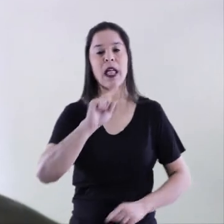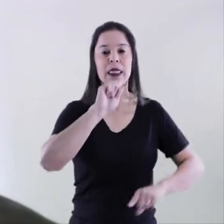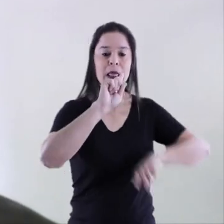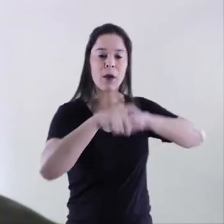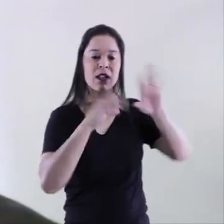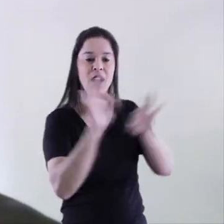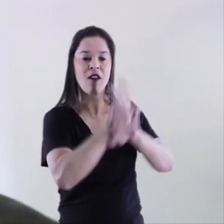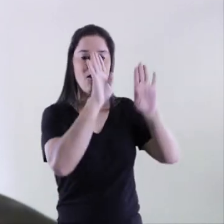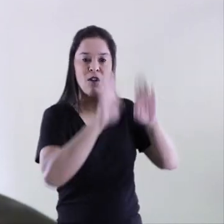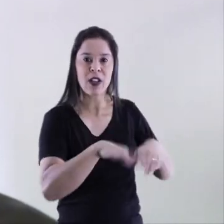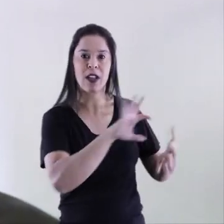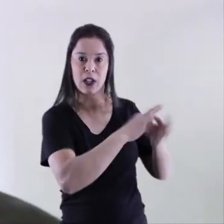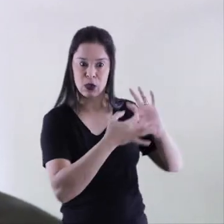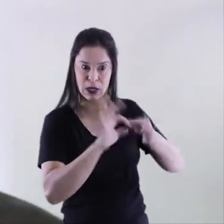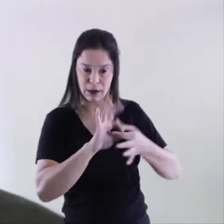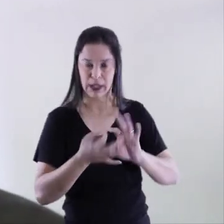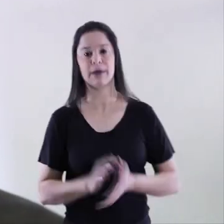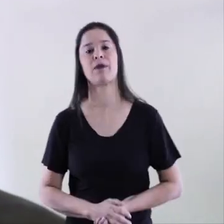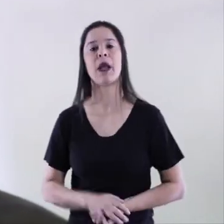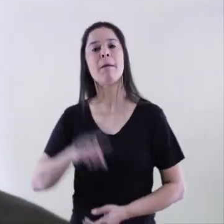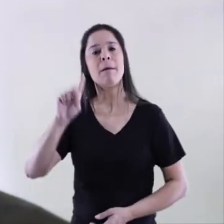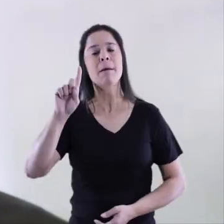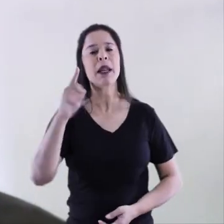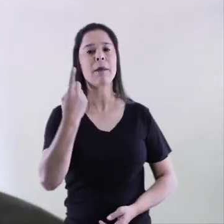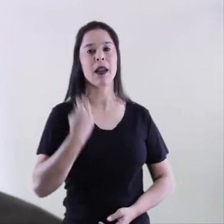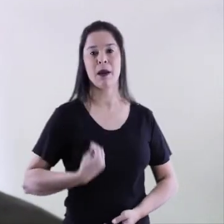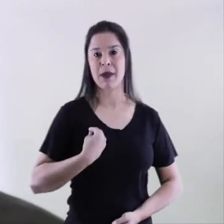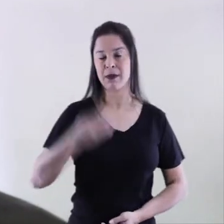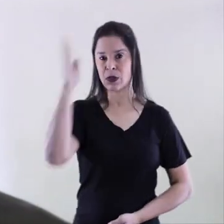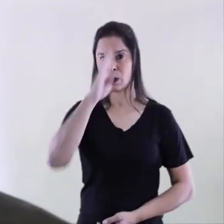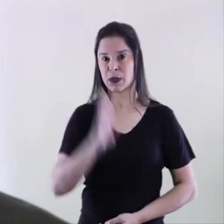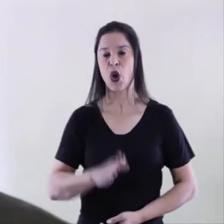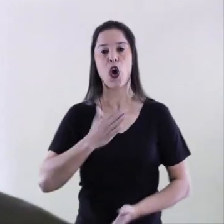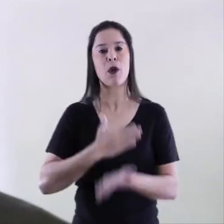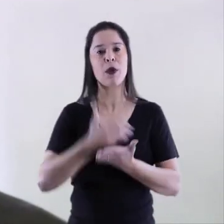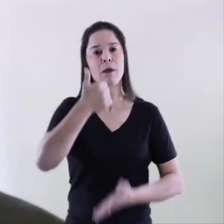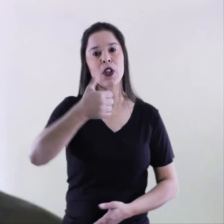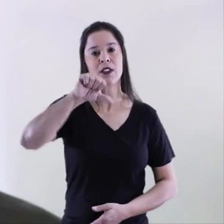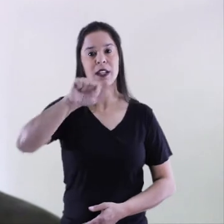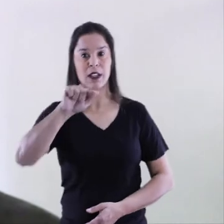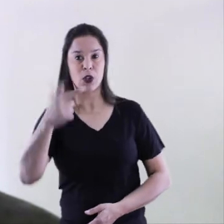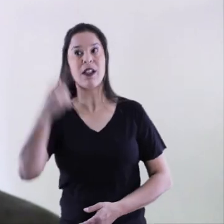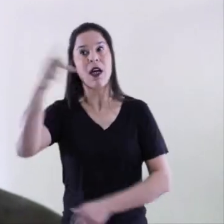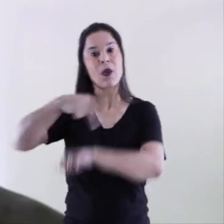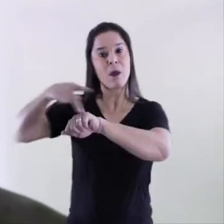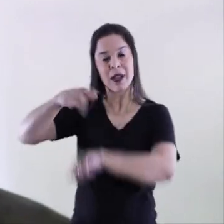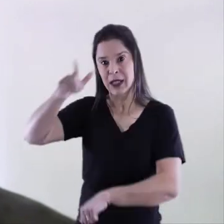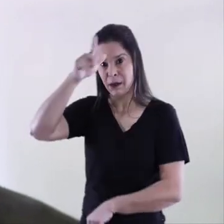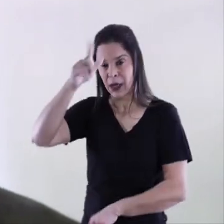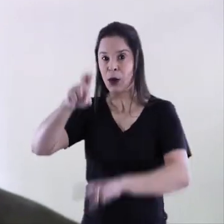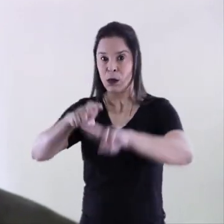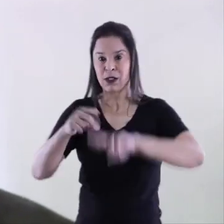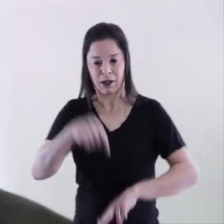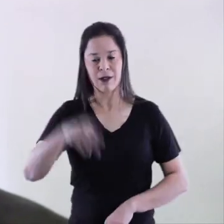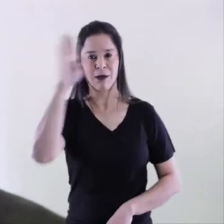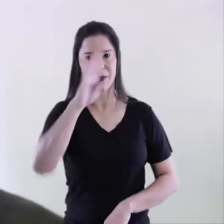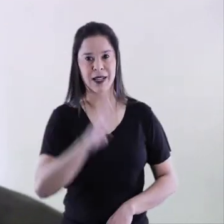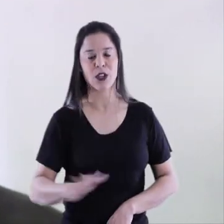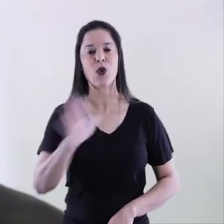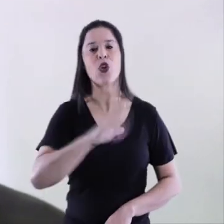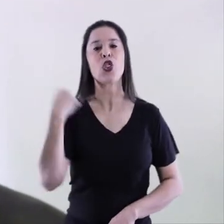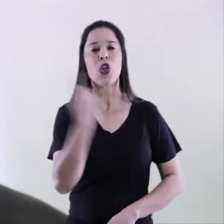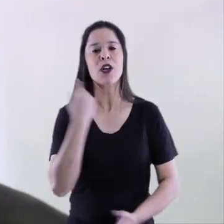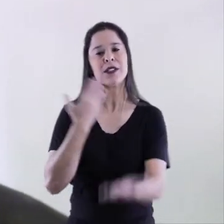após os Jogos Olímpicos. A primeira participação brasileira se deu em 1972, na Alemanha. É por isso que aqui no Brasil,